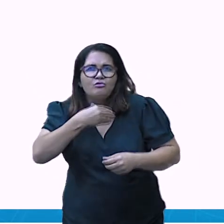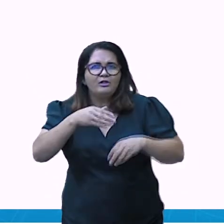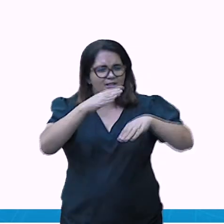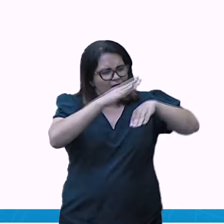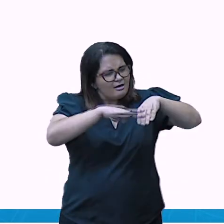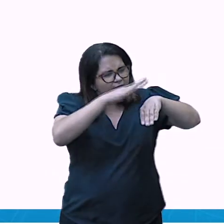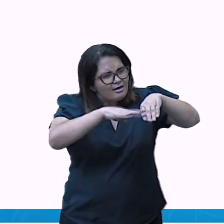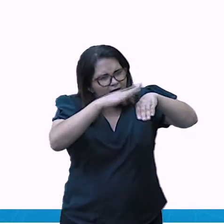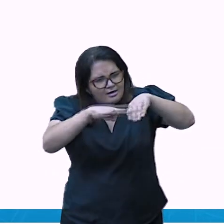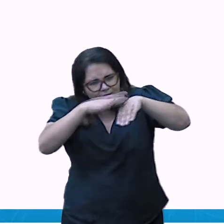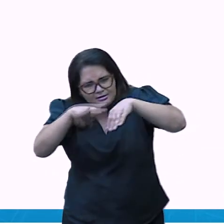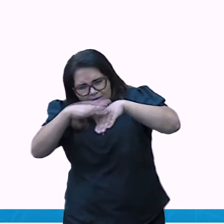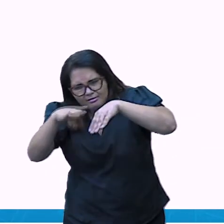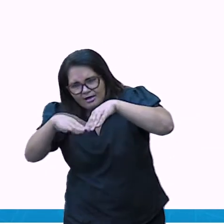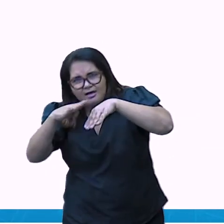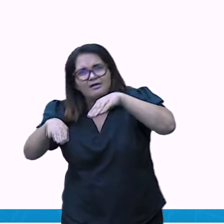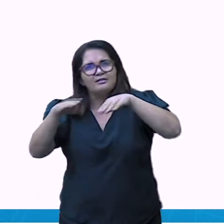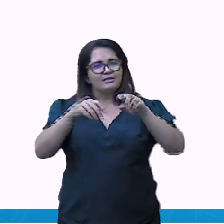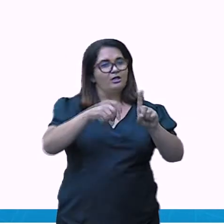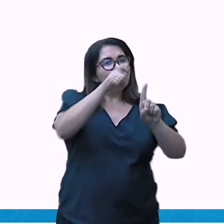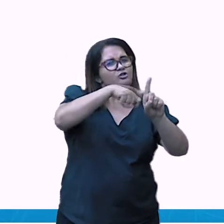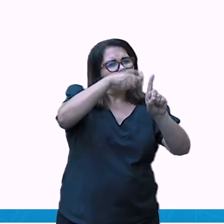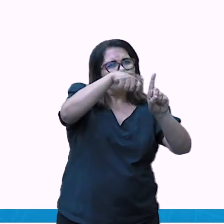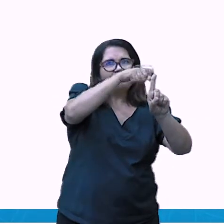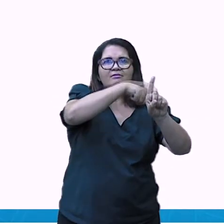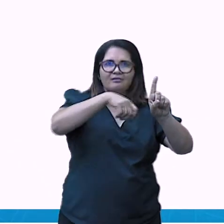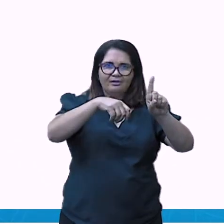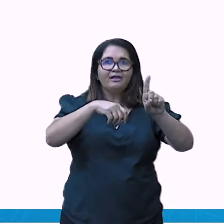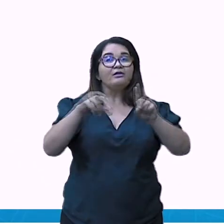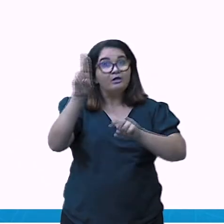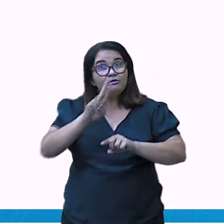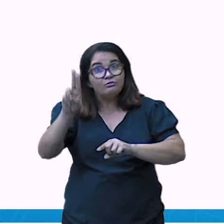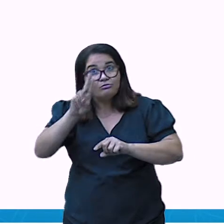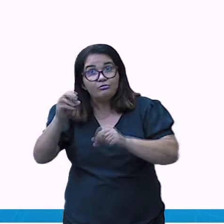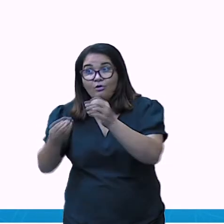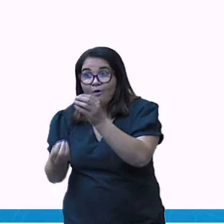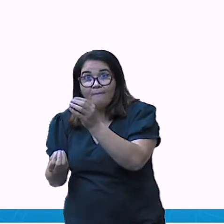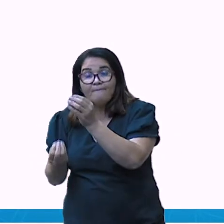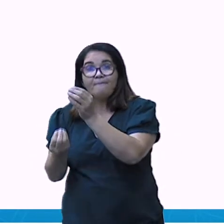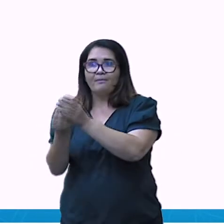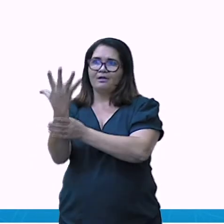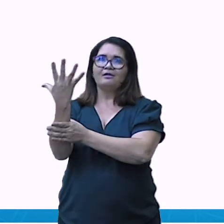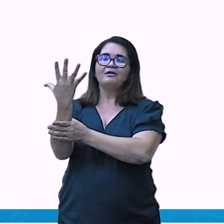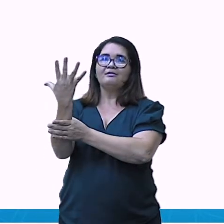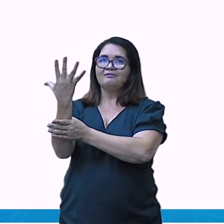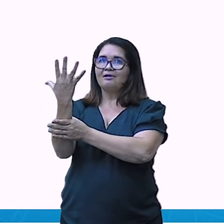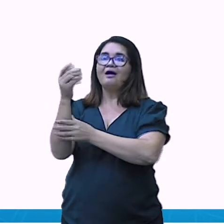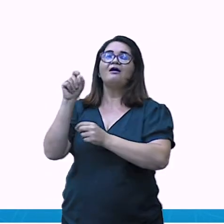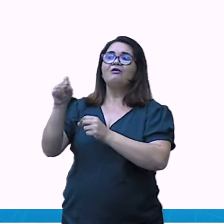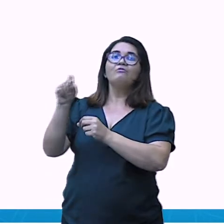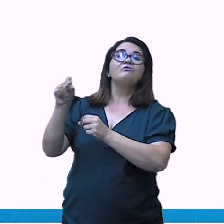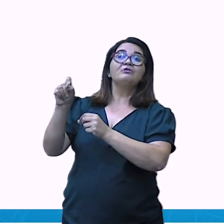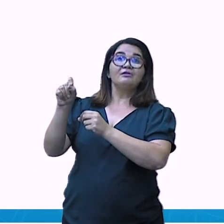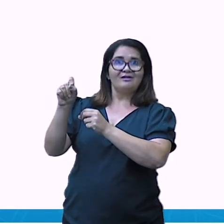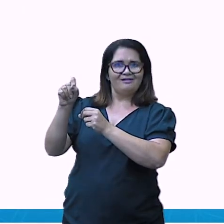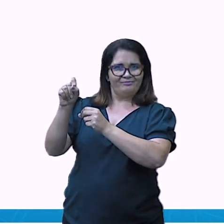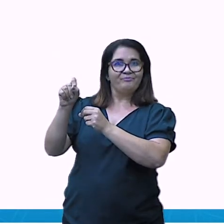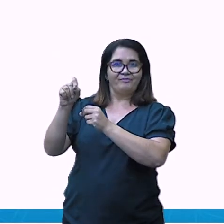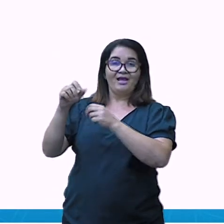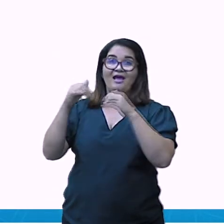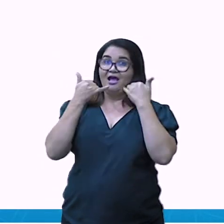restos de alimentos, excrementos ou até do lixo e transformam em energia.